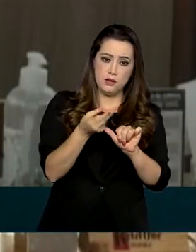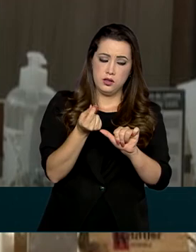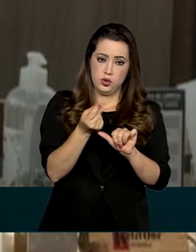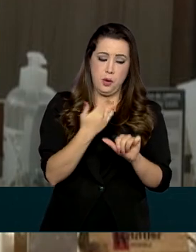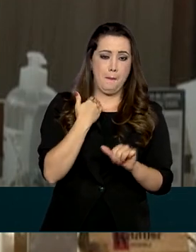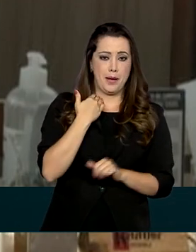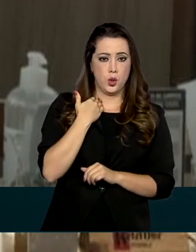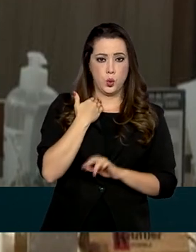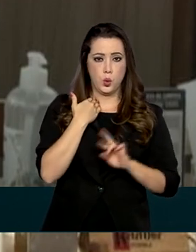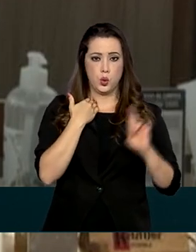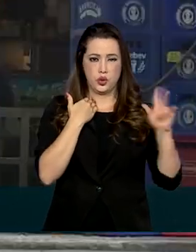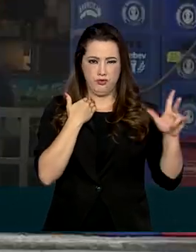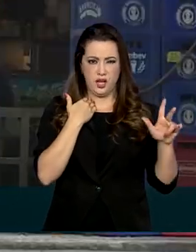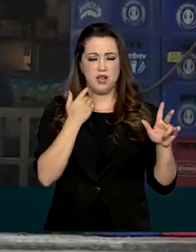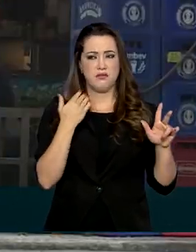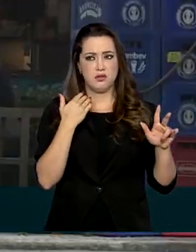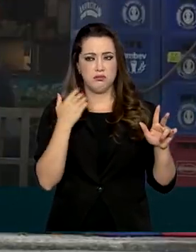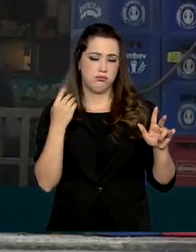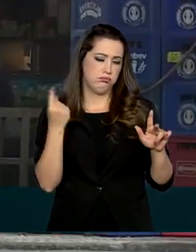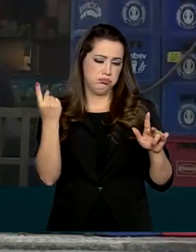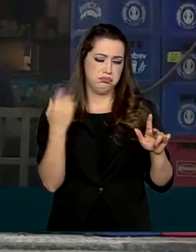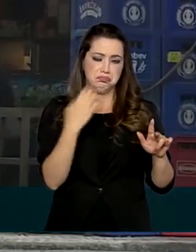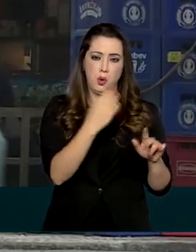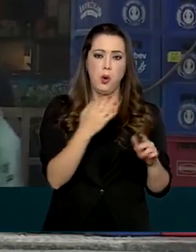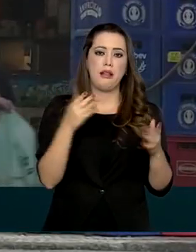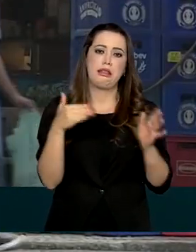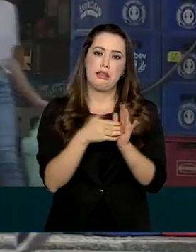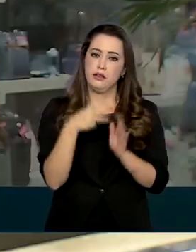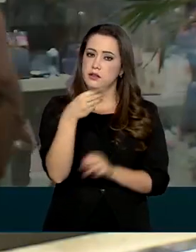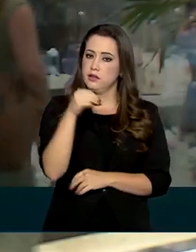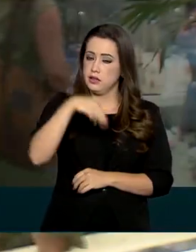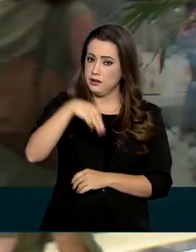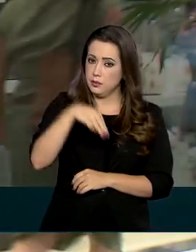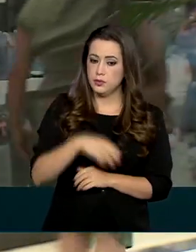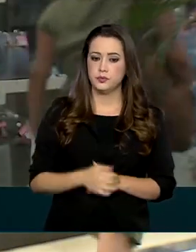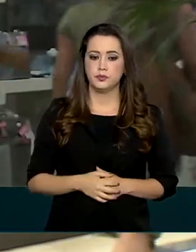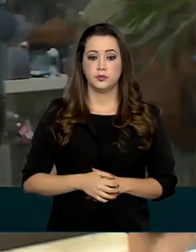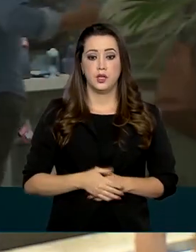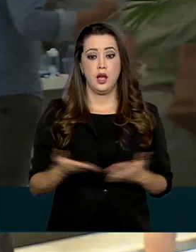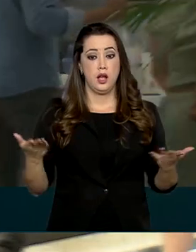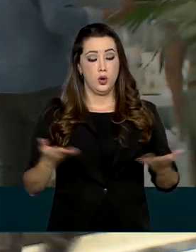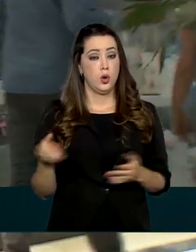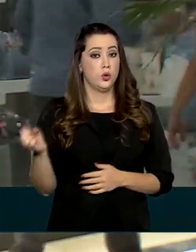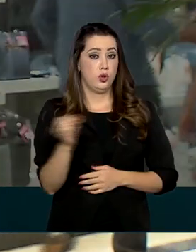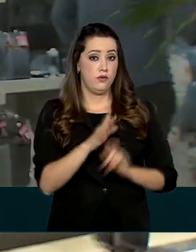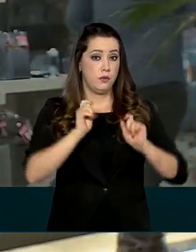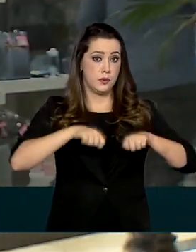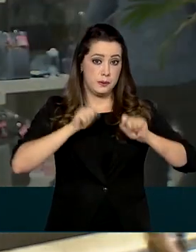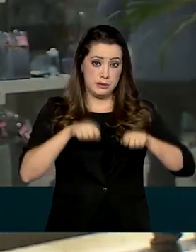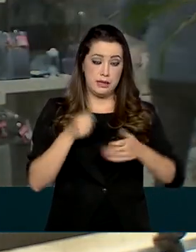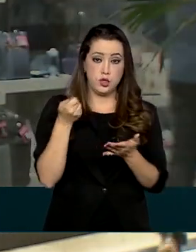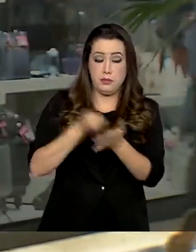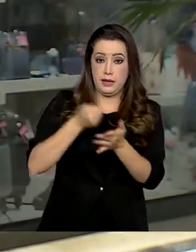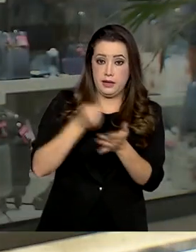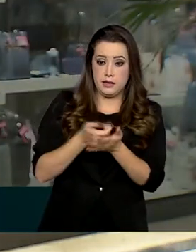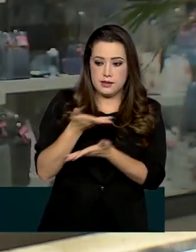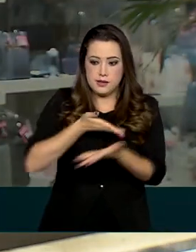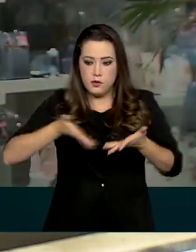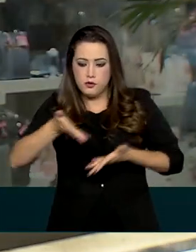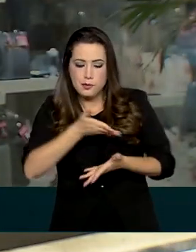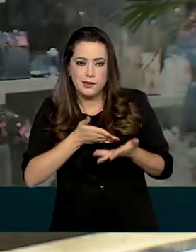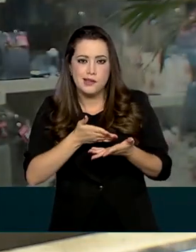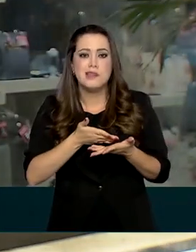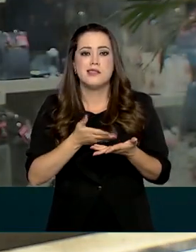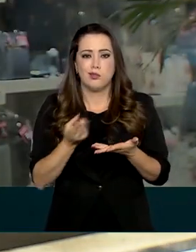entre bancos diferentes leva até 30 minutos para ser concluída. Com o novo meio de pagamento, o PIX, essas movimentações